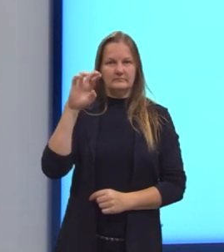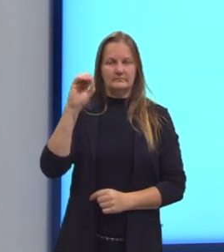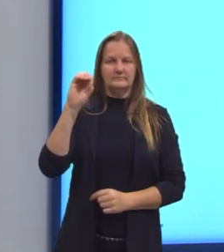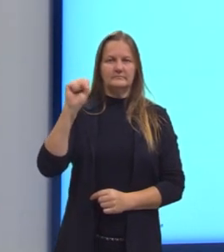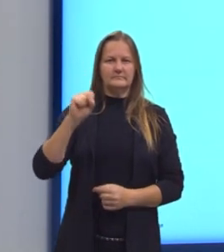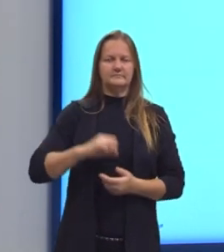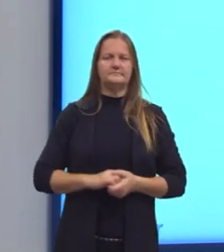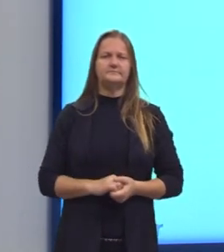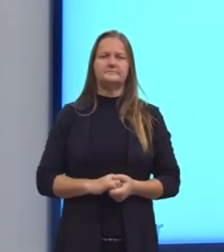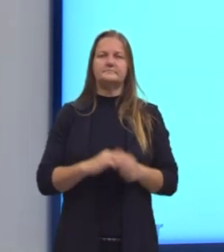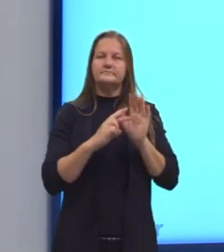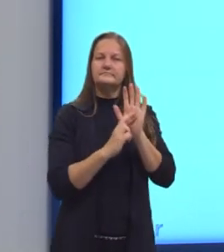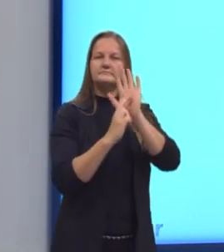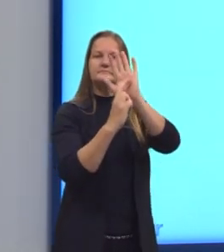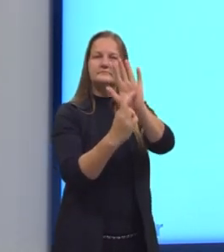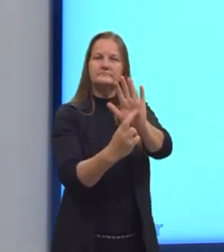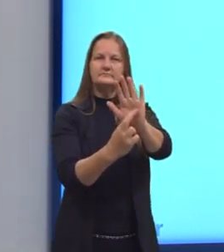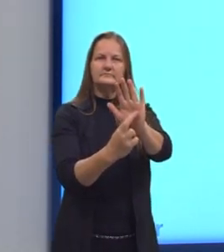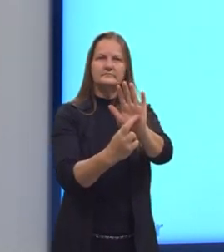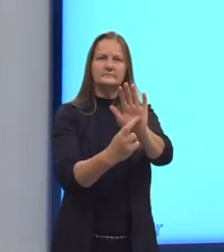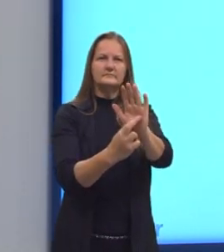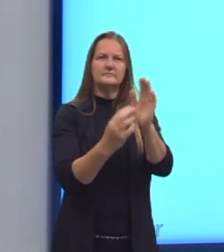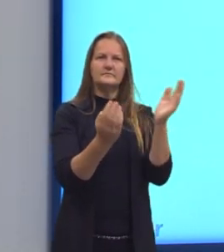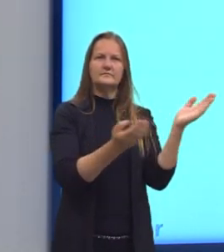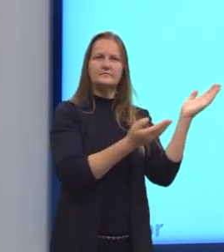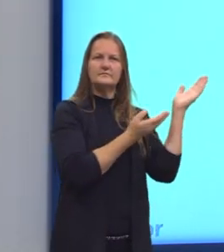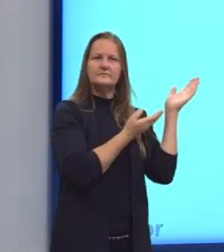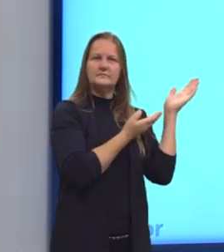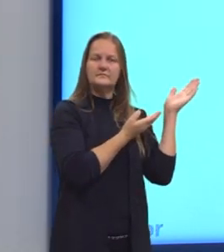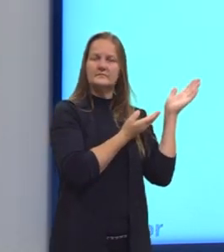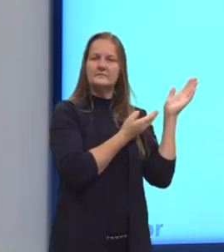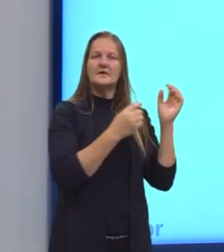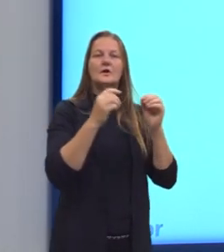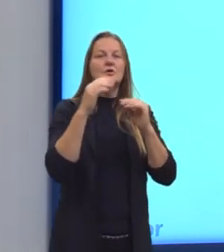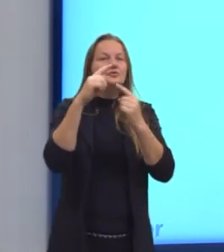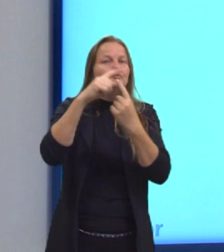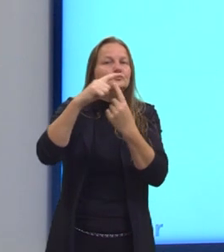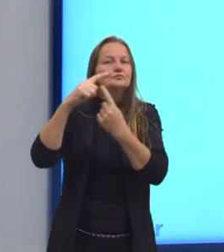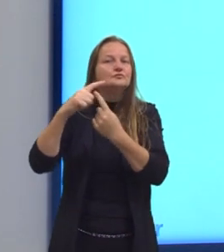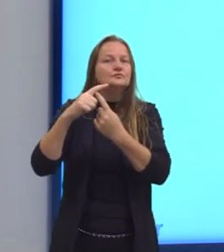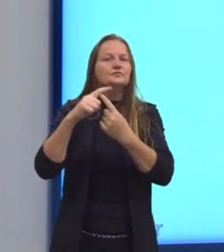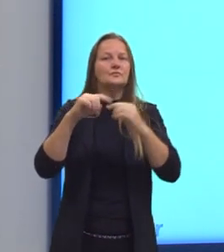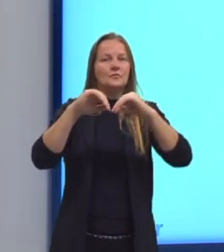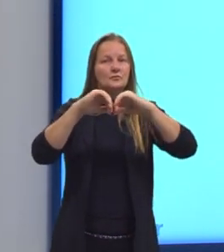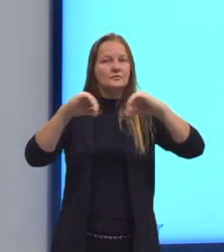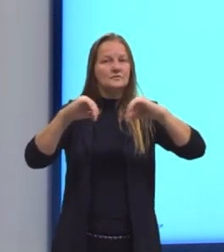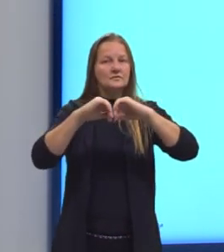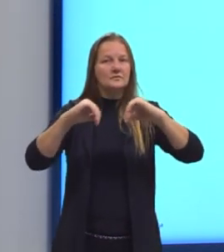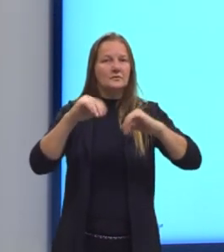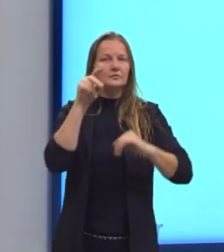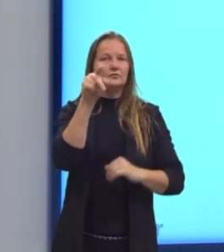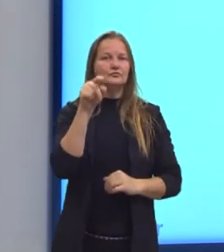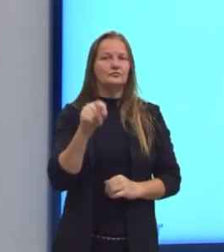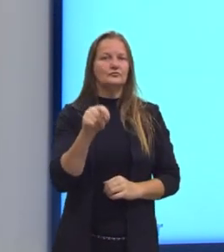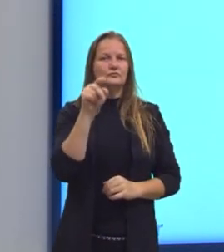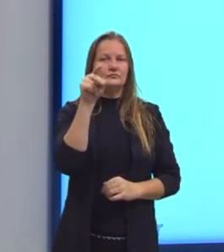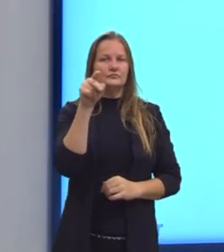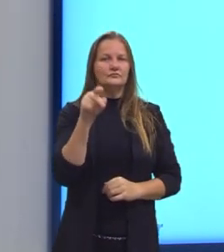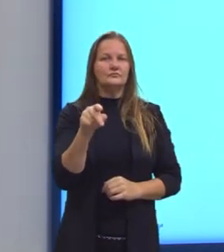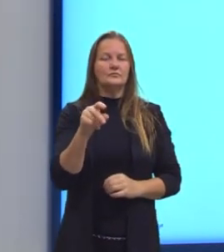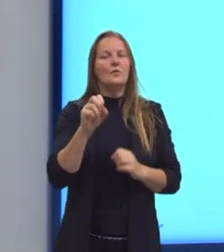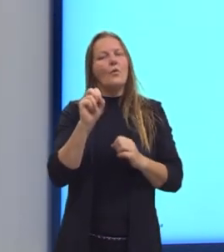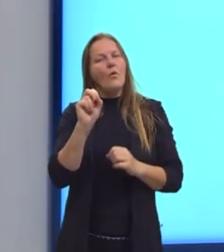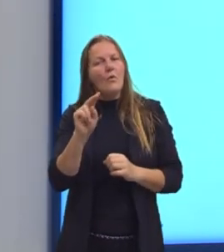nesses dois formatos, separados aqui por dois pontinhos ou